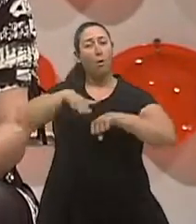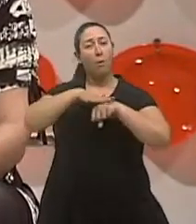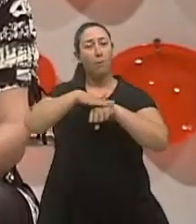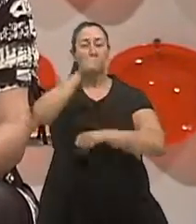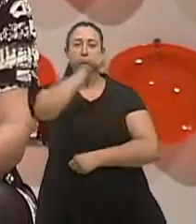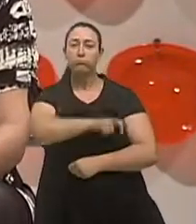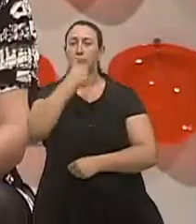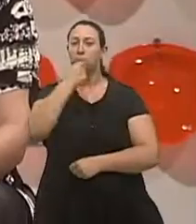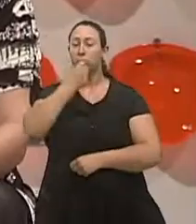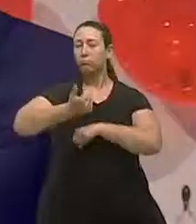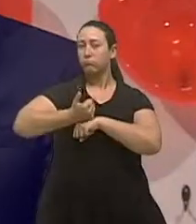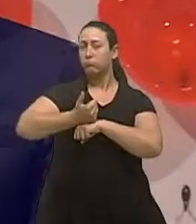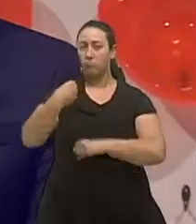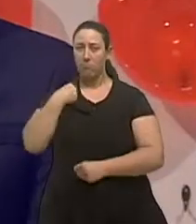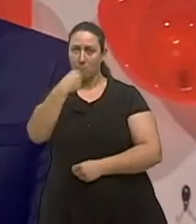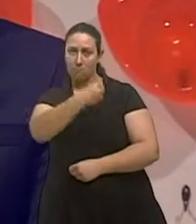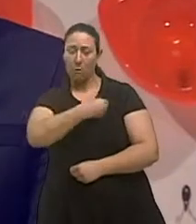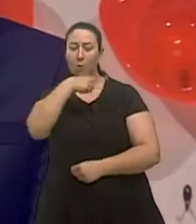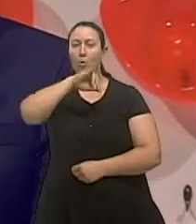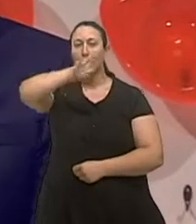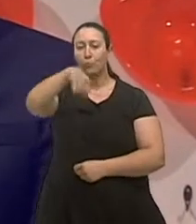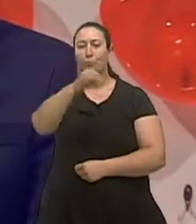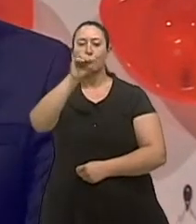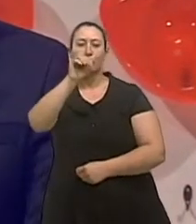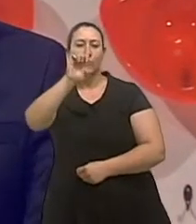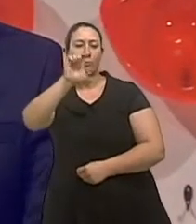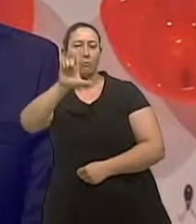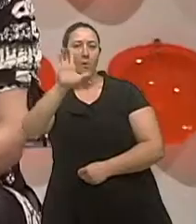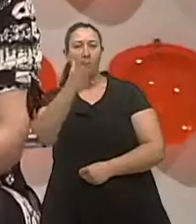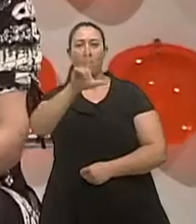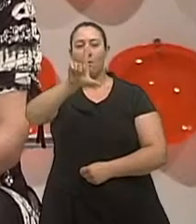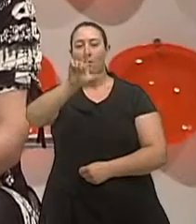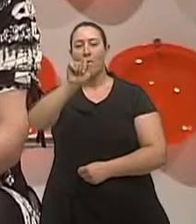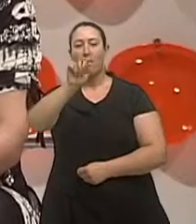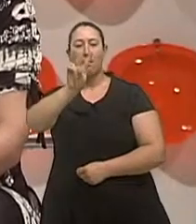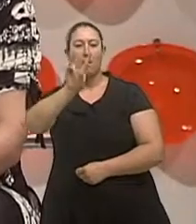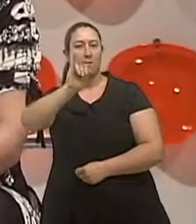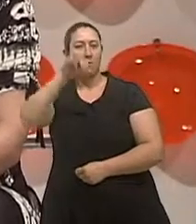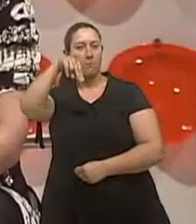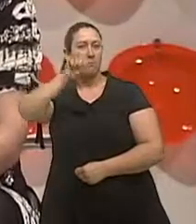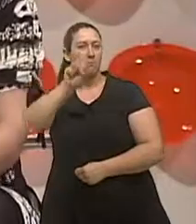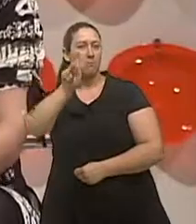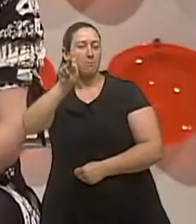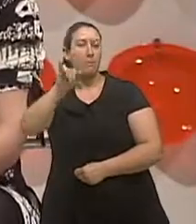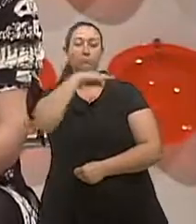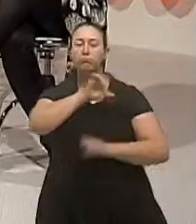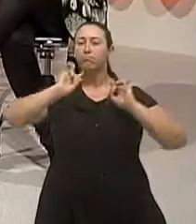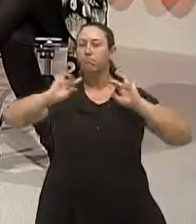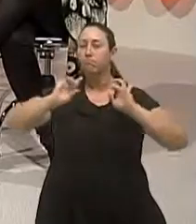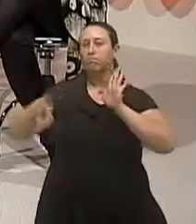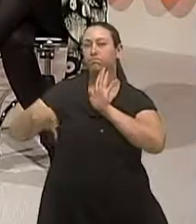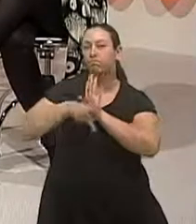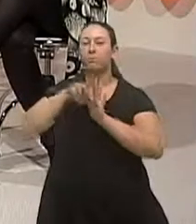otorrinolaringologista Joel Lavinsky, da Clínica Lavinsky e do Hospital Ernesto Dornelis. Doutor,